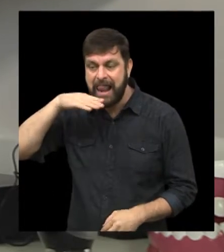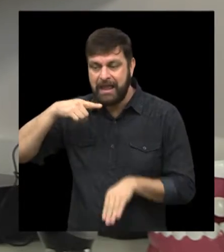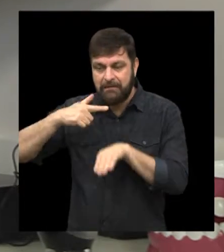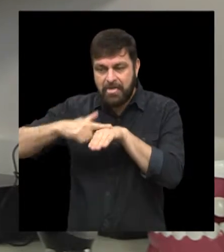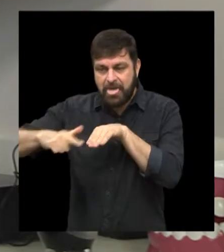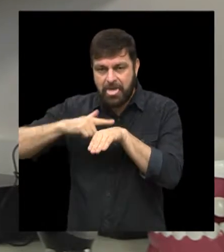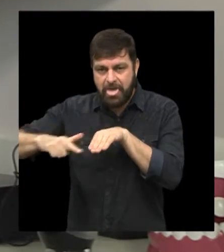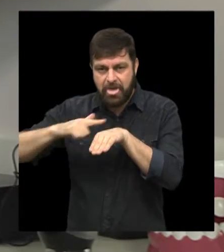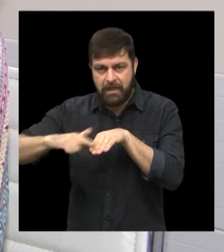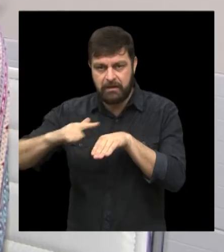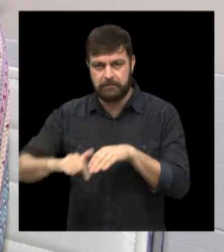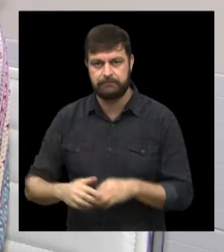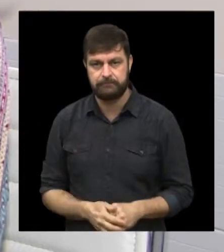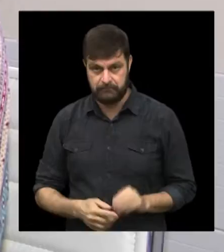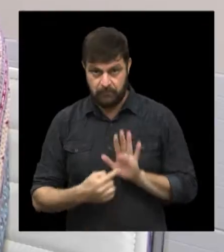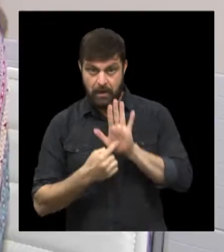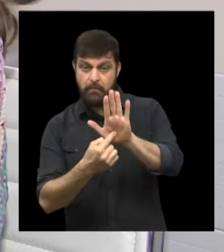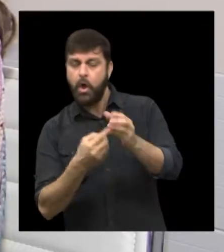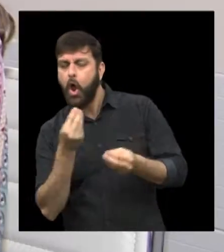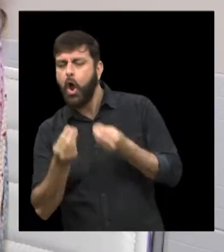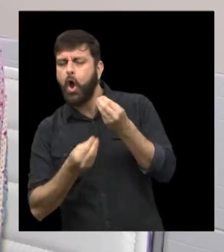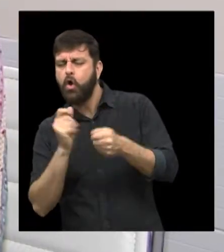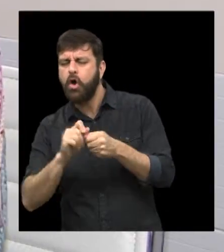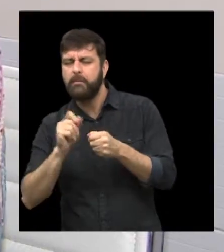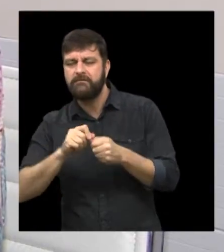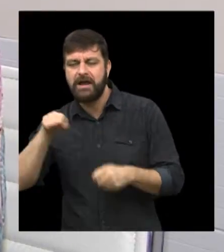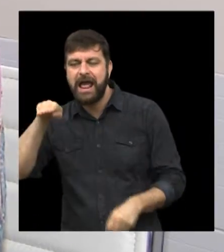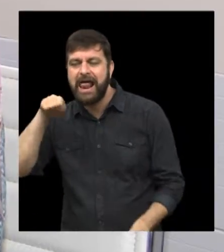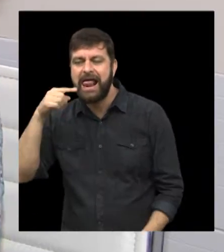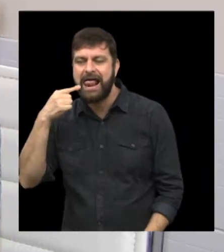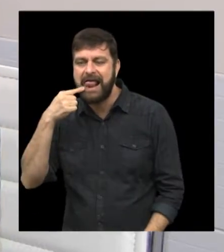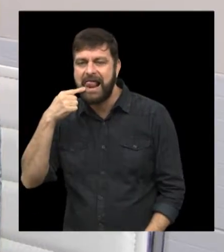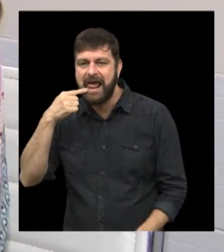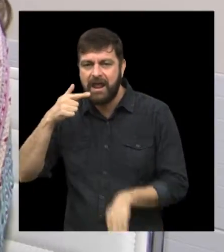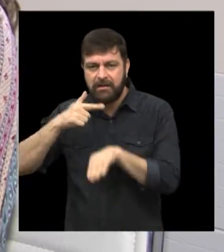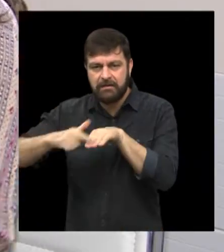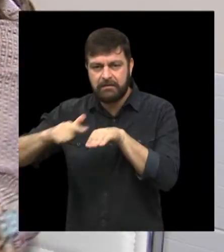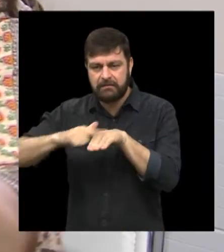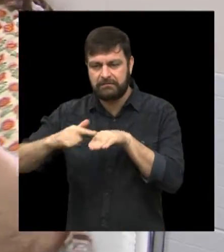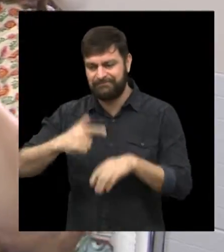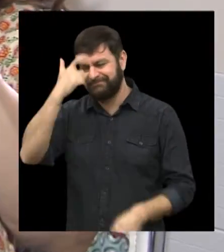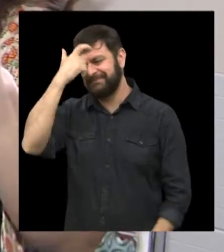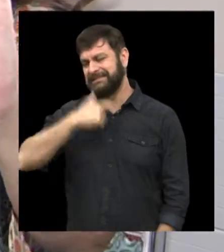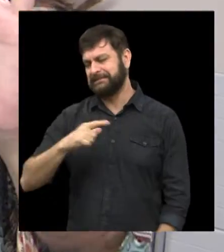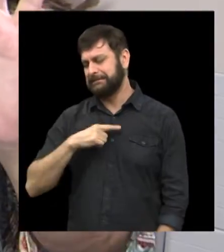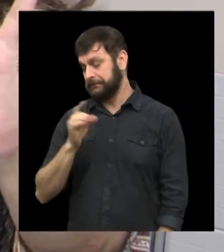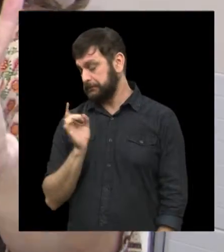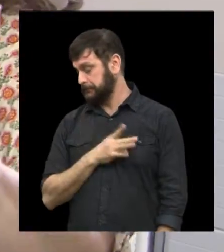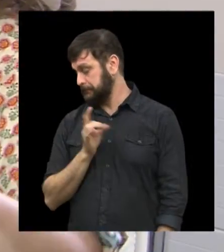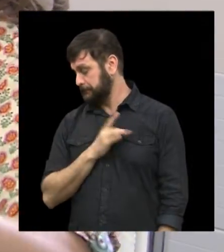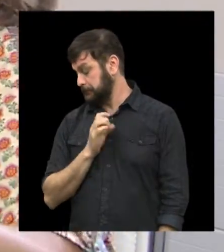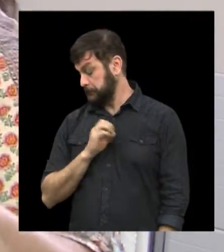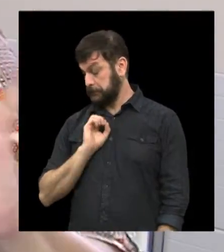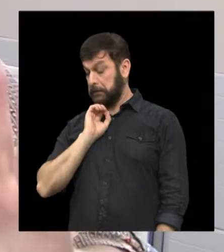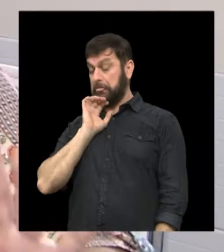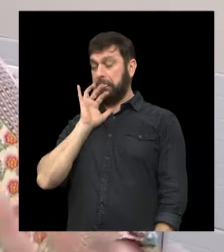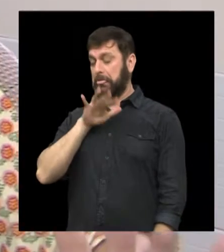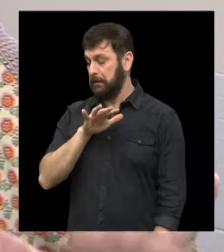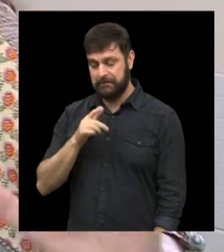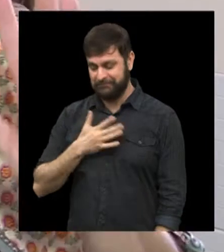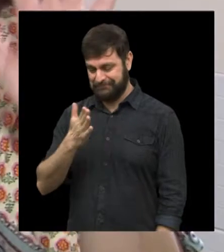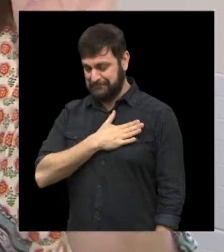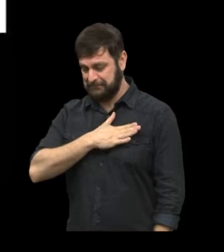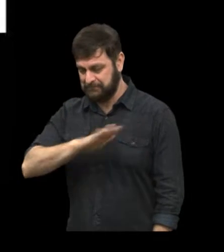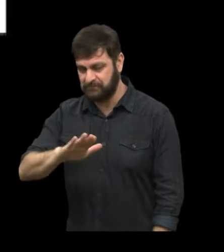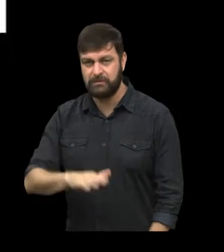ainda não mostrou como é que faz a limpeza da língua. É, vamos lá saber como é faz essa limpeza, porque eu vou ter que perder esse medo, esse asco de